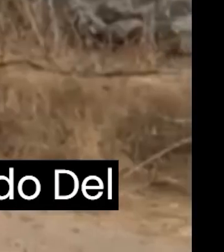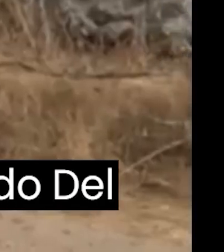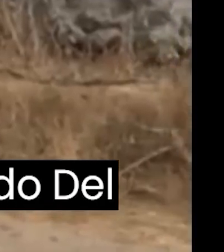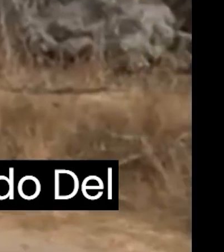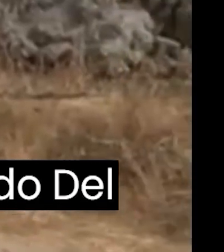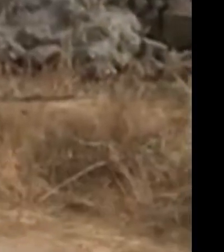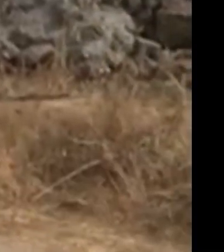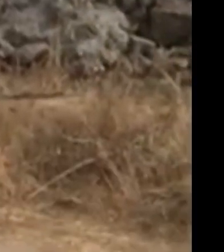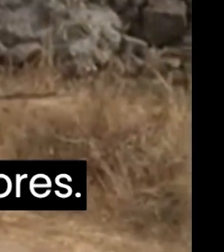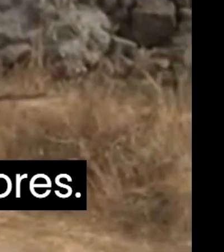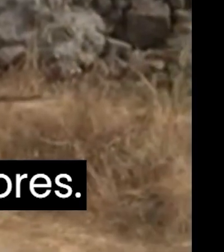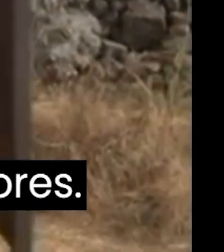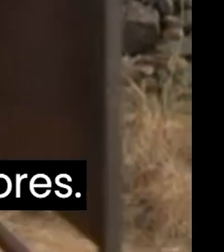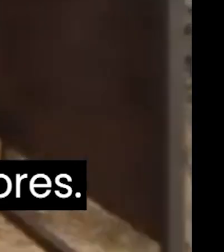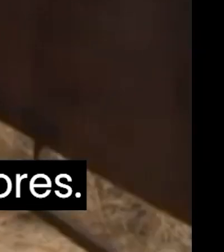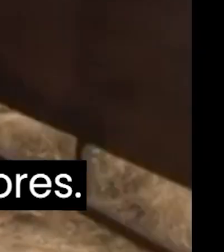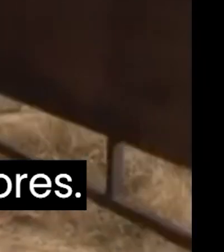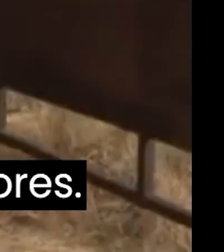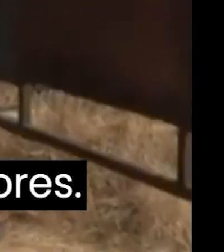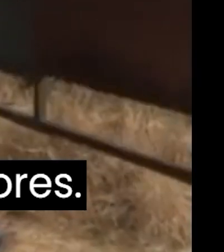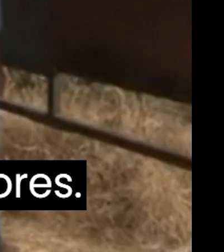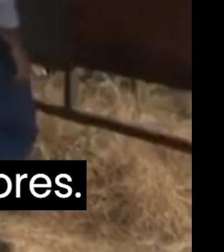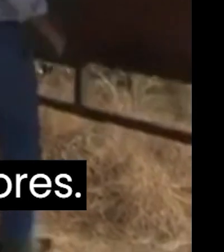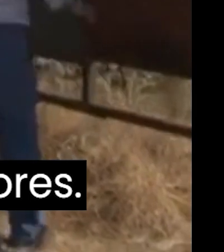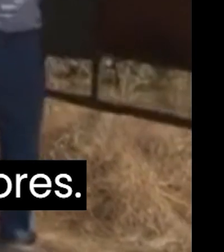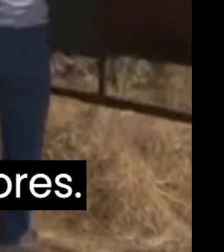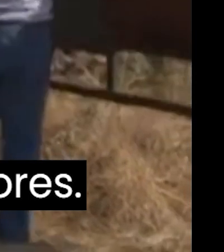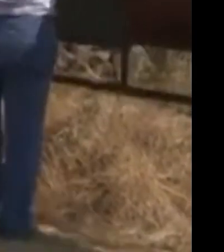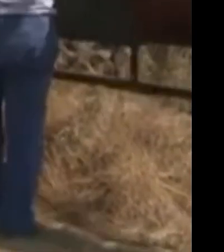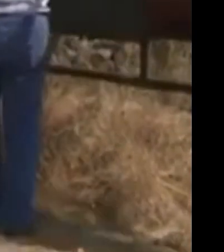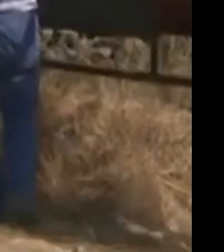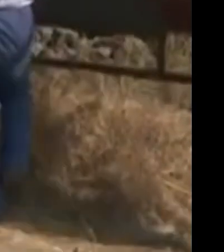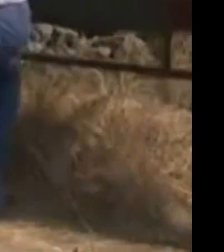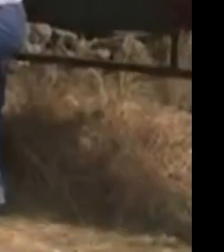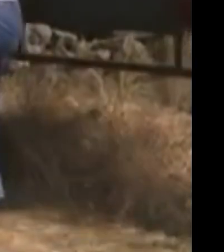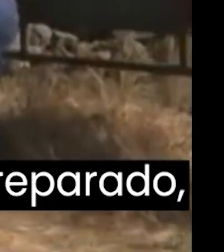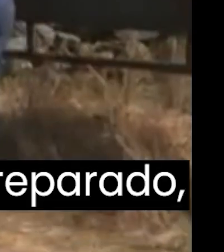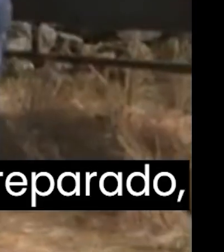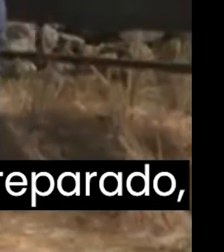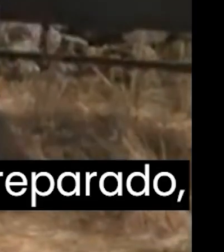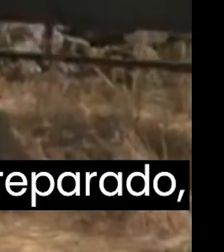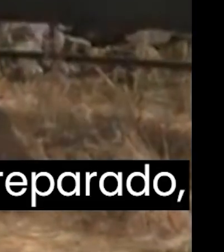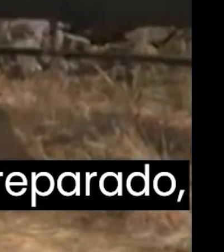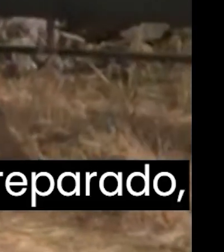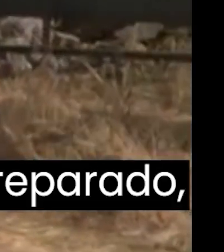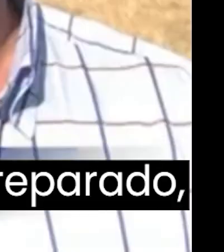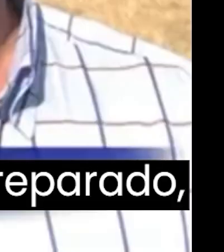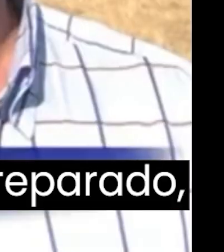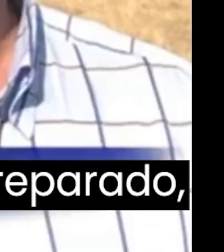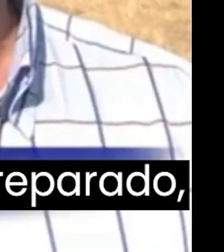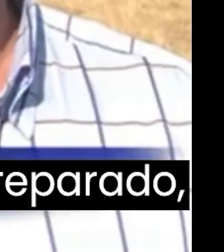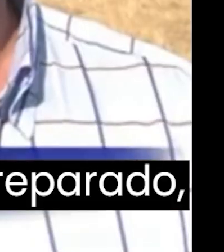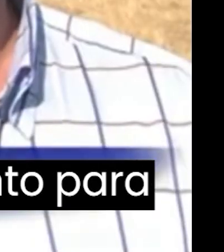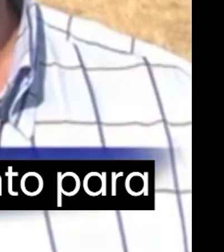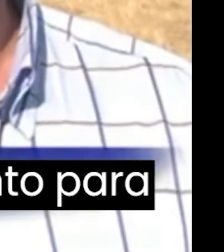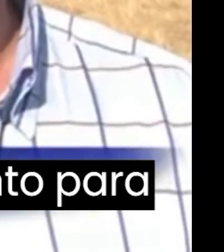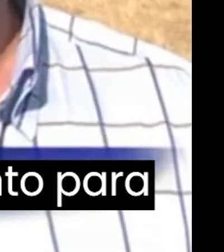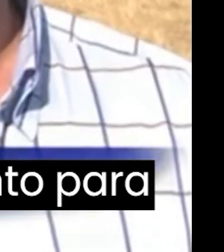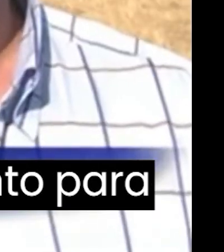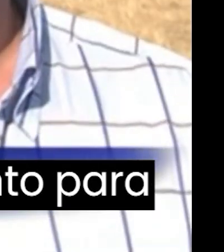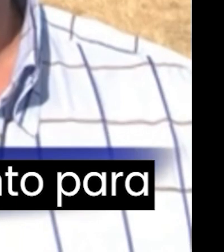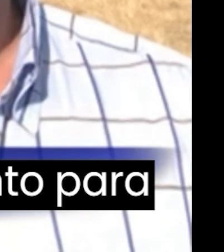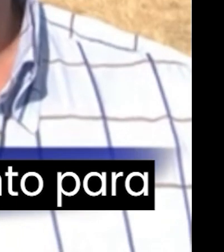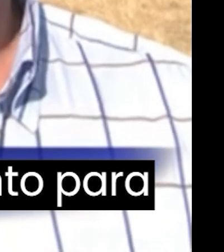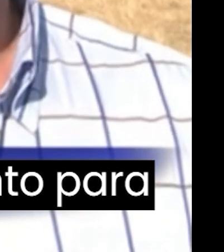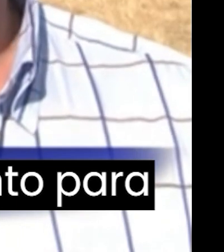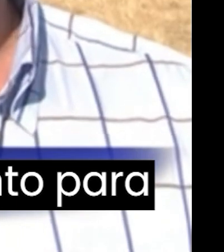paixão de ricardo del rio sexta geração de criadores e poner um toro com quatro anos deixar um